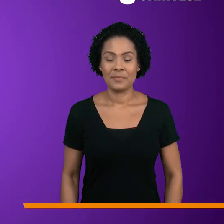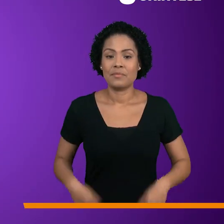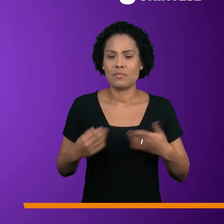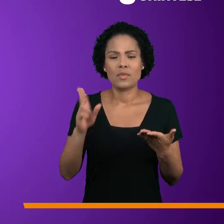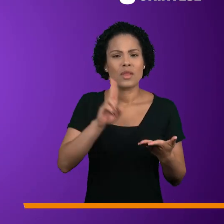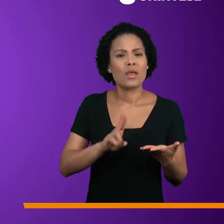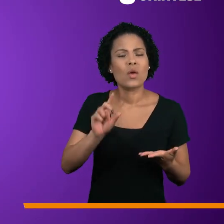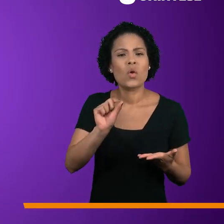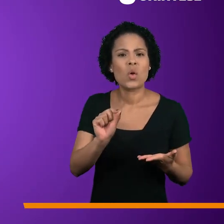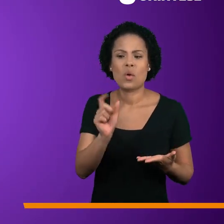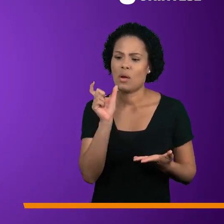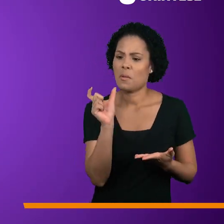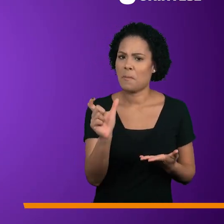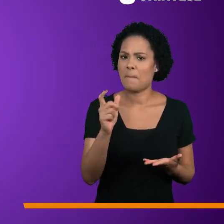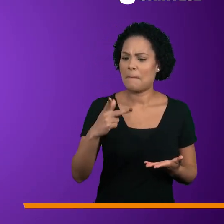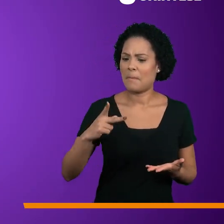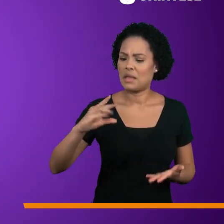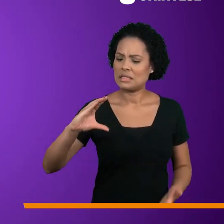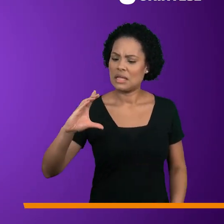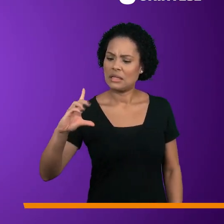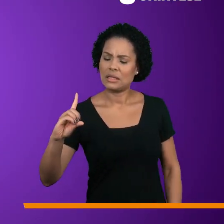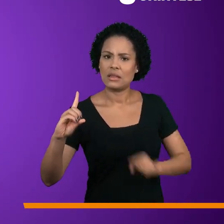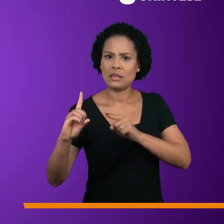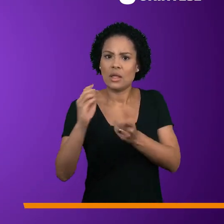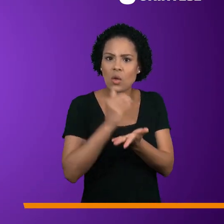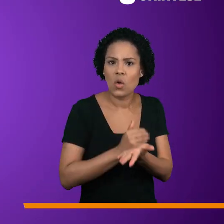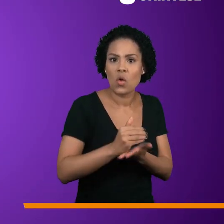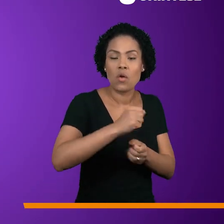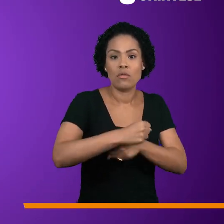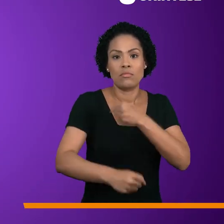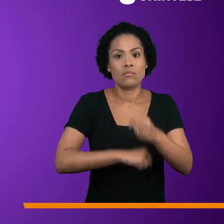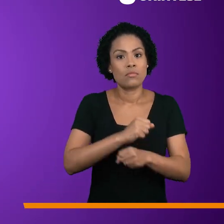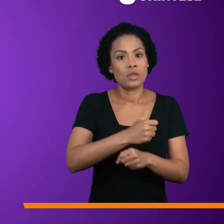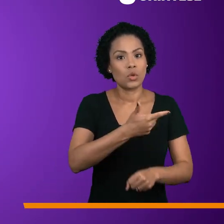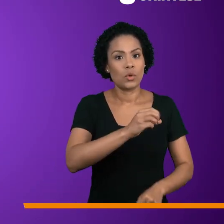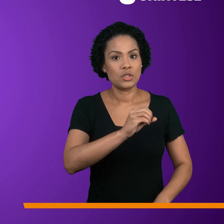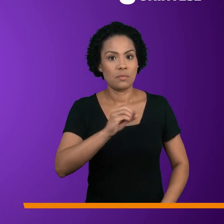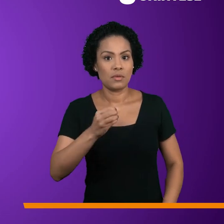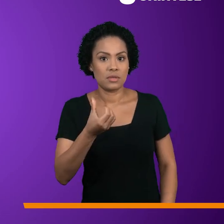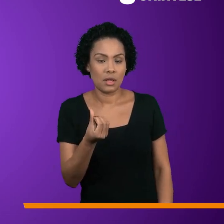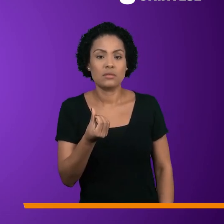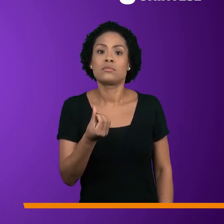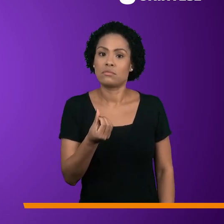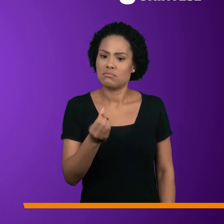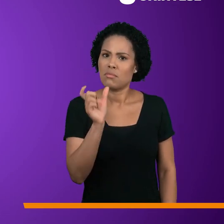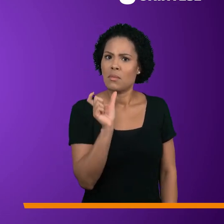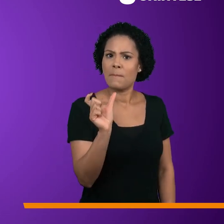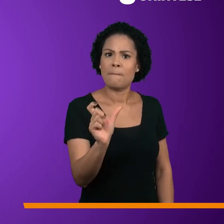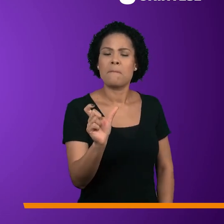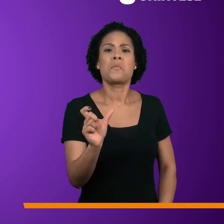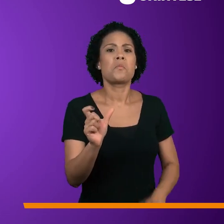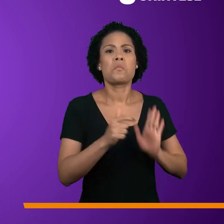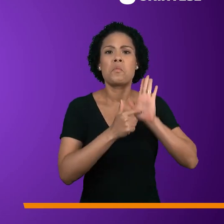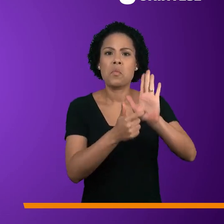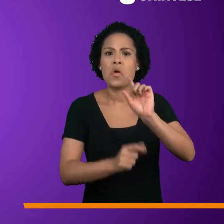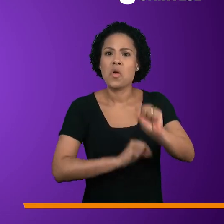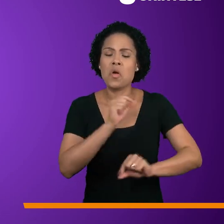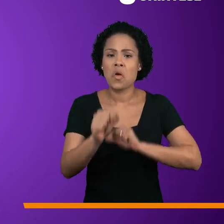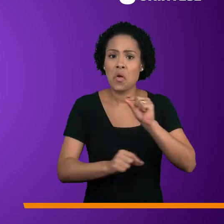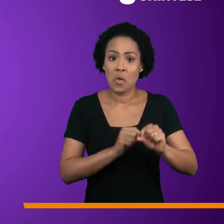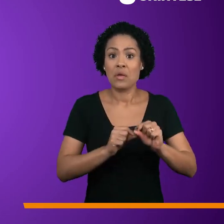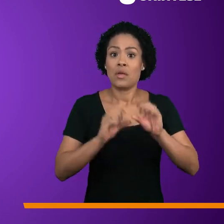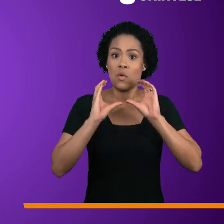O uso da sigla PCD passou a valer a partir de 2006, quando a expressão foi apresentada na Convenção